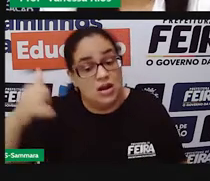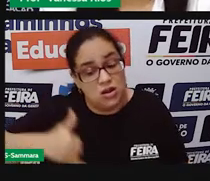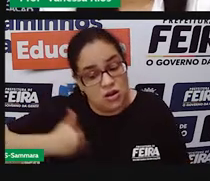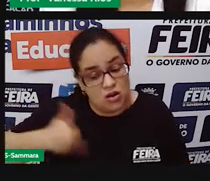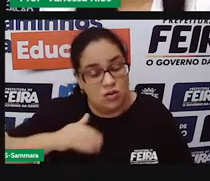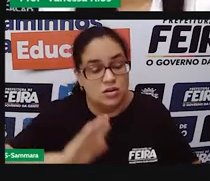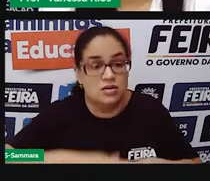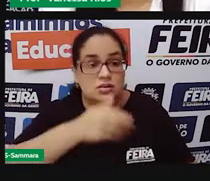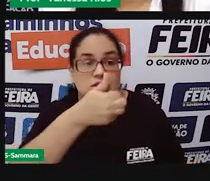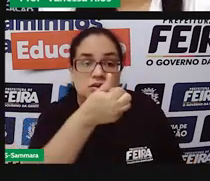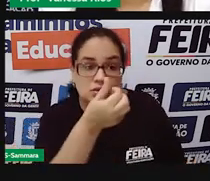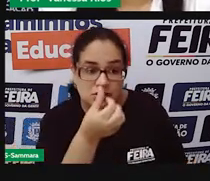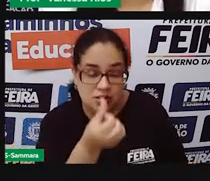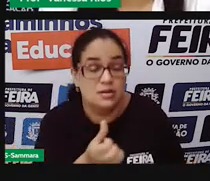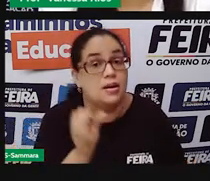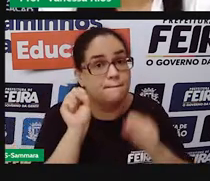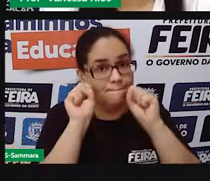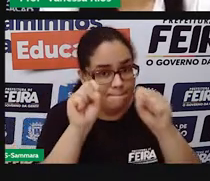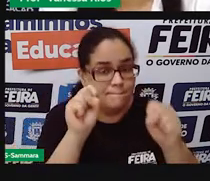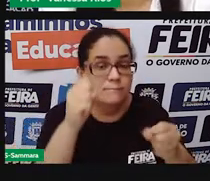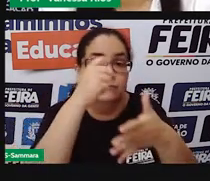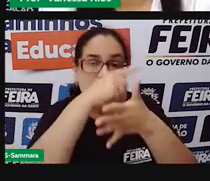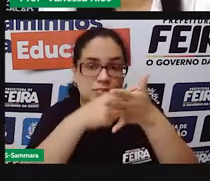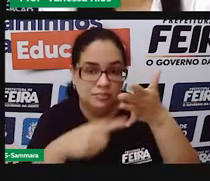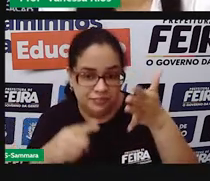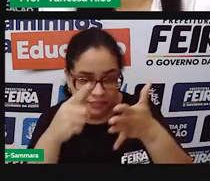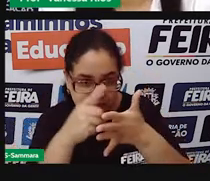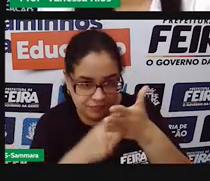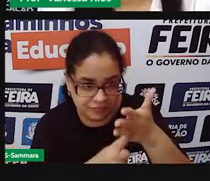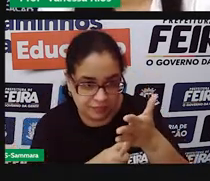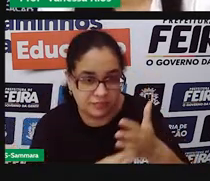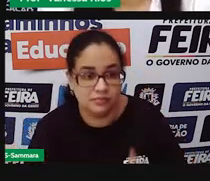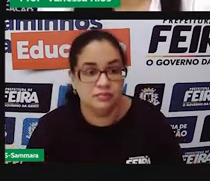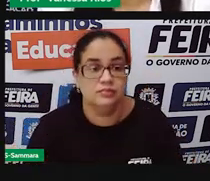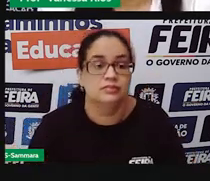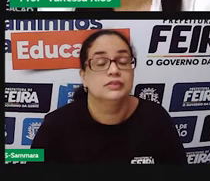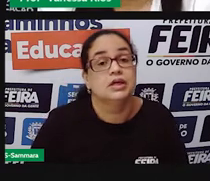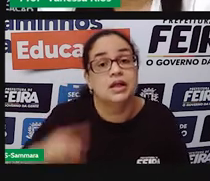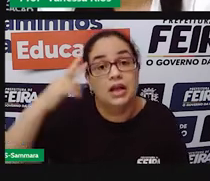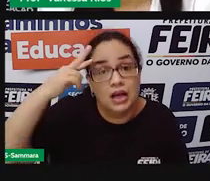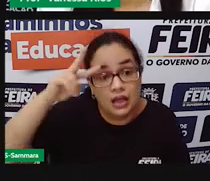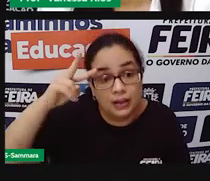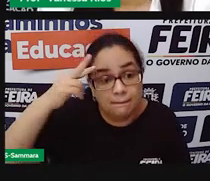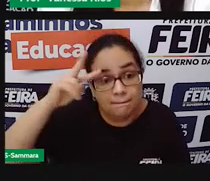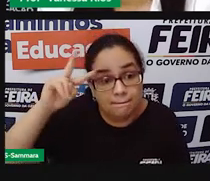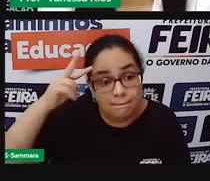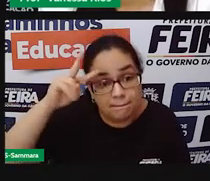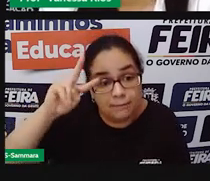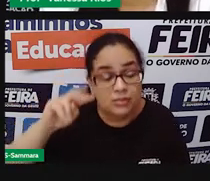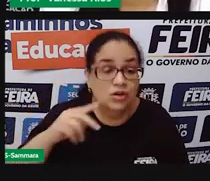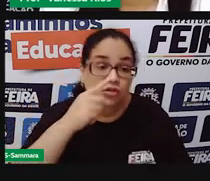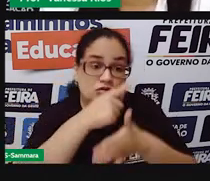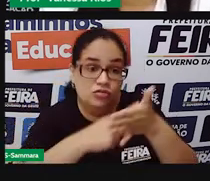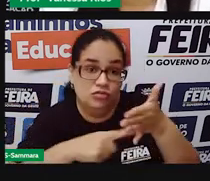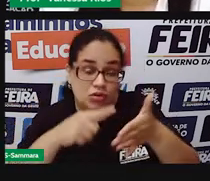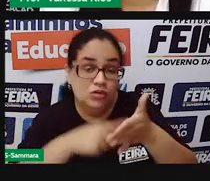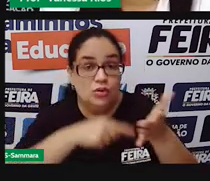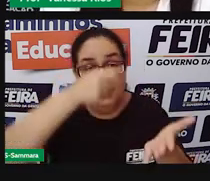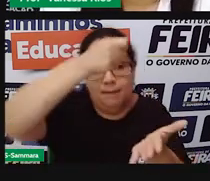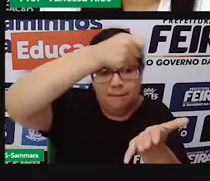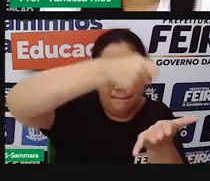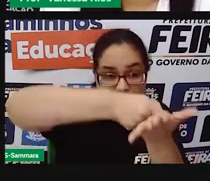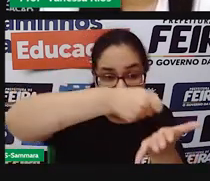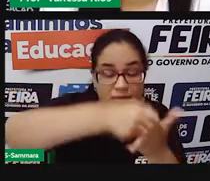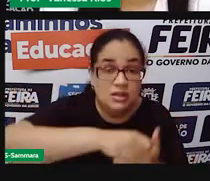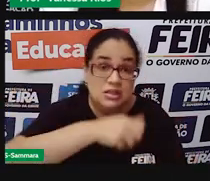anos, né, podem já fazer o título de eleitor e votar. Lembrando que o voto é obrigatório entre